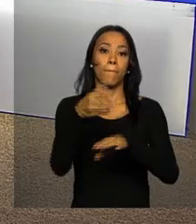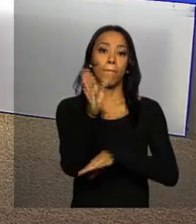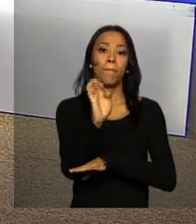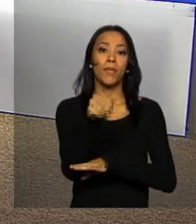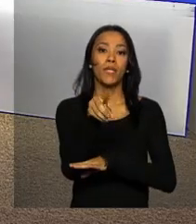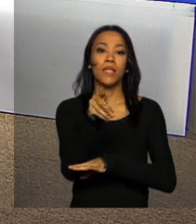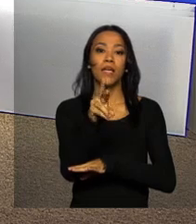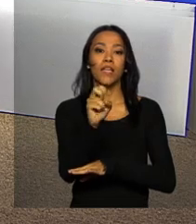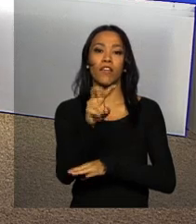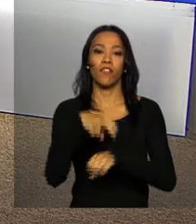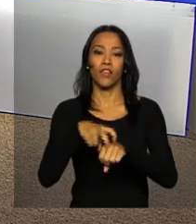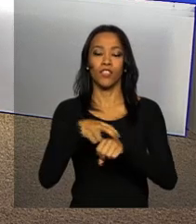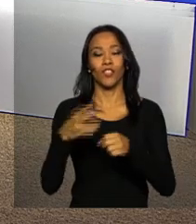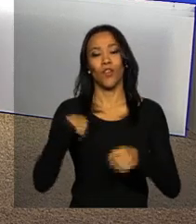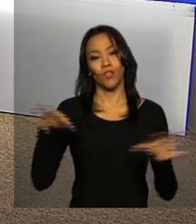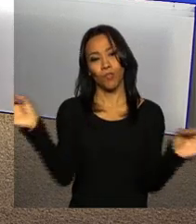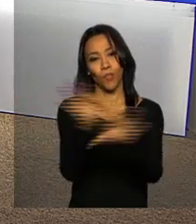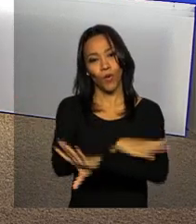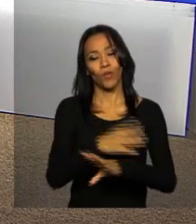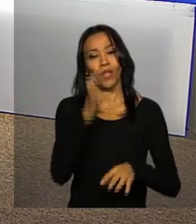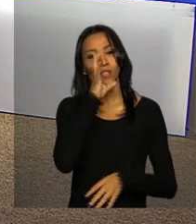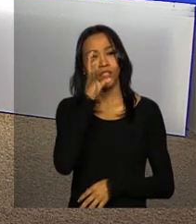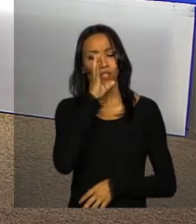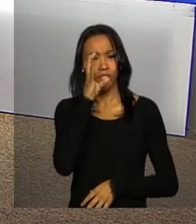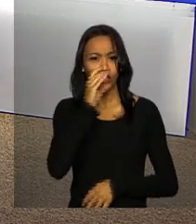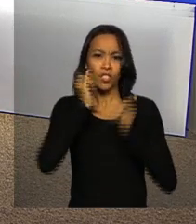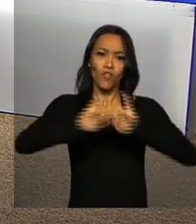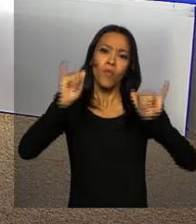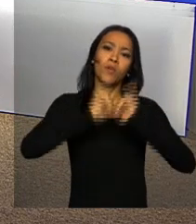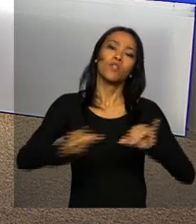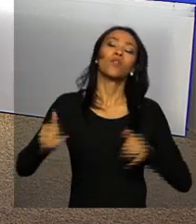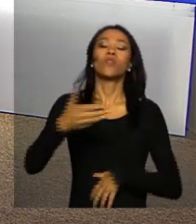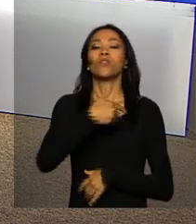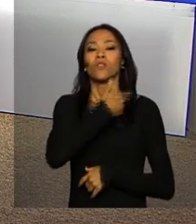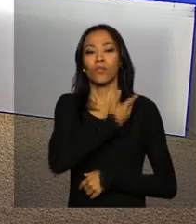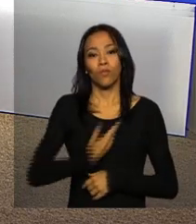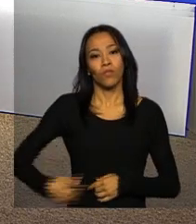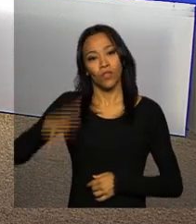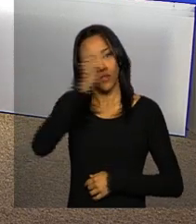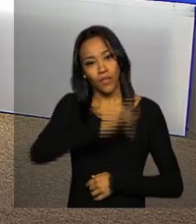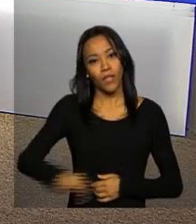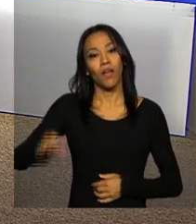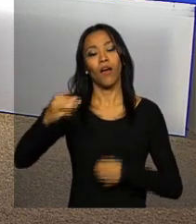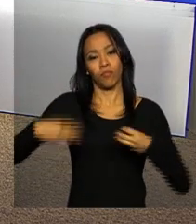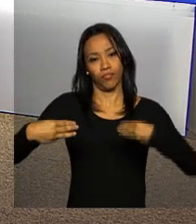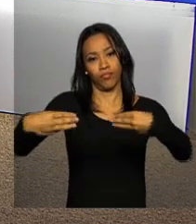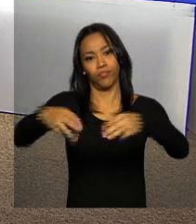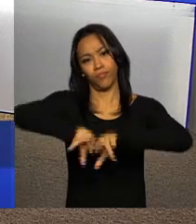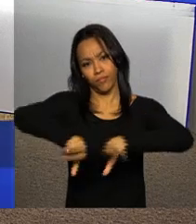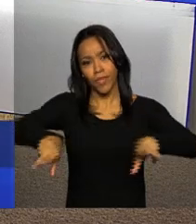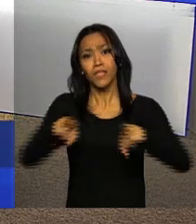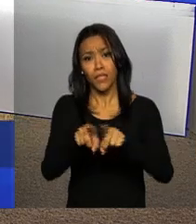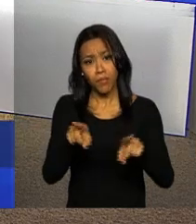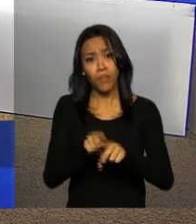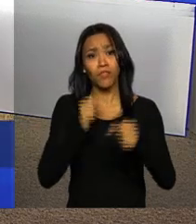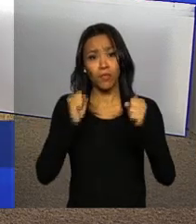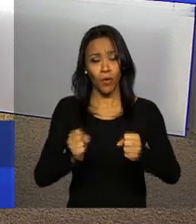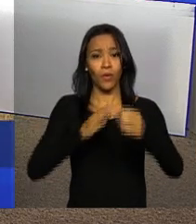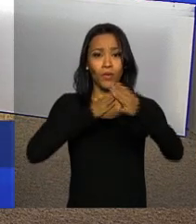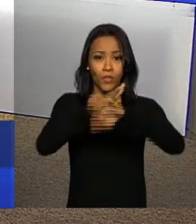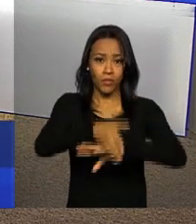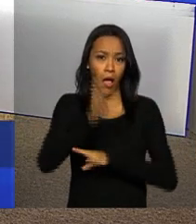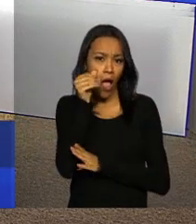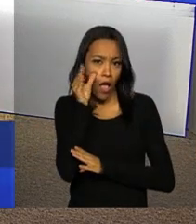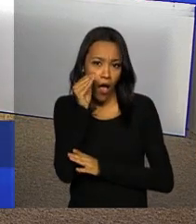Nós ficamos por aqui. Acompanhe as novidades do Executivo Federal também nas nossas redes sociais. twitter